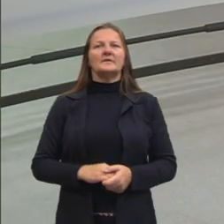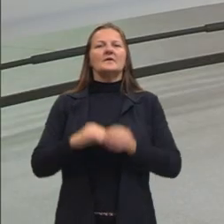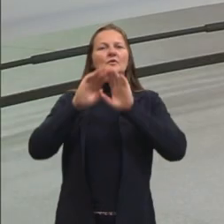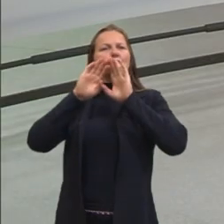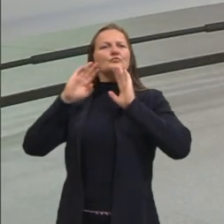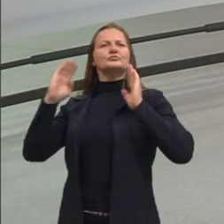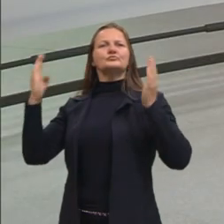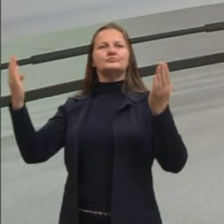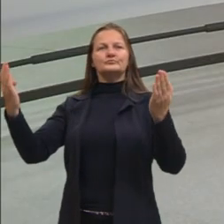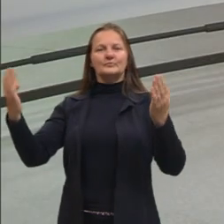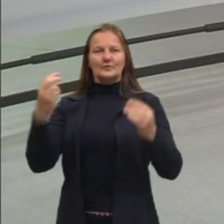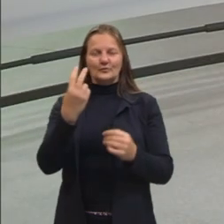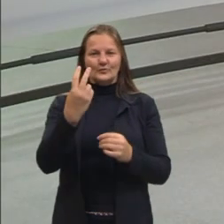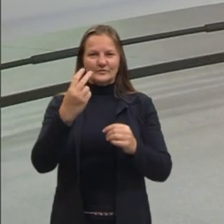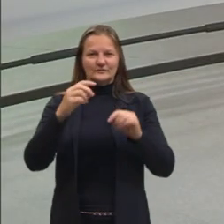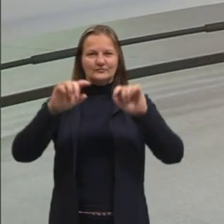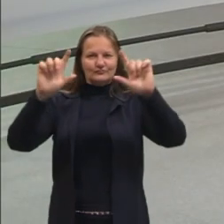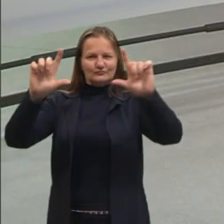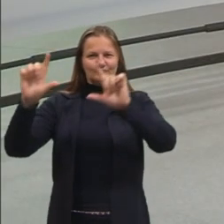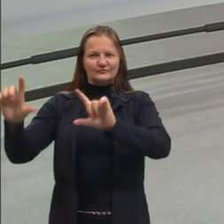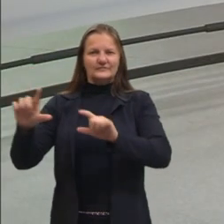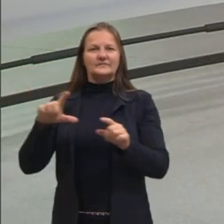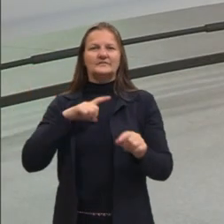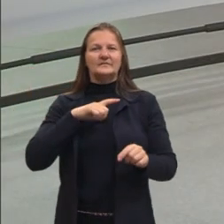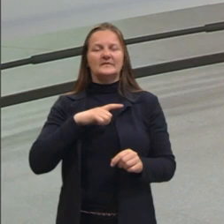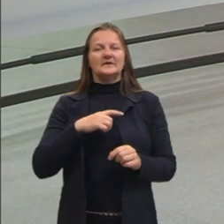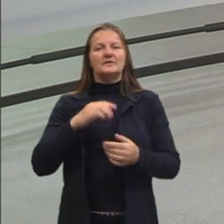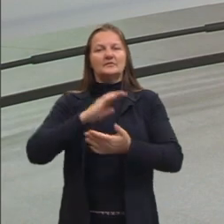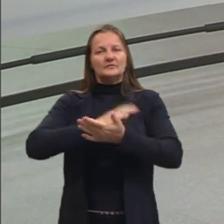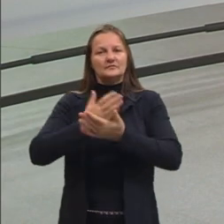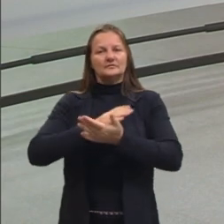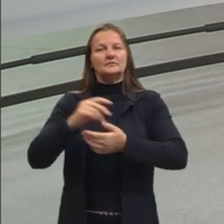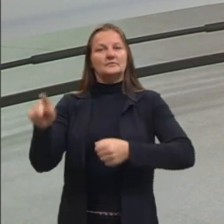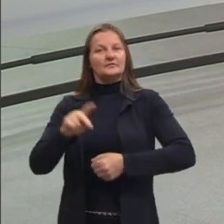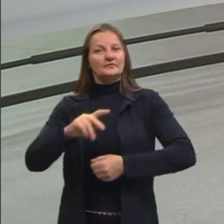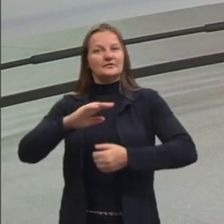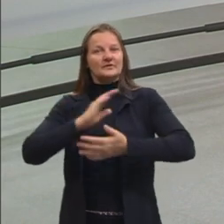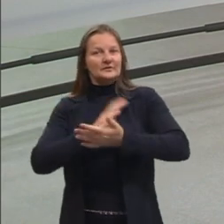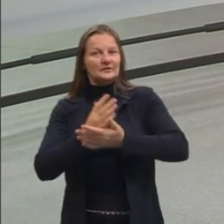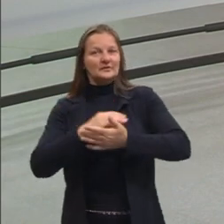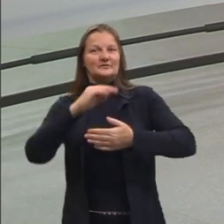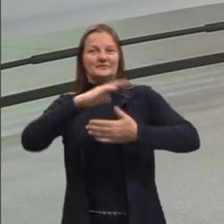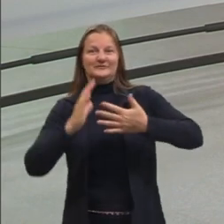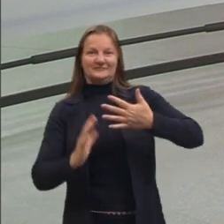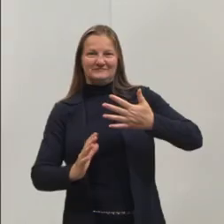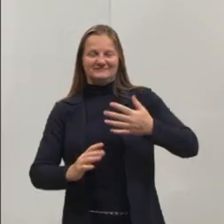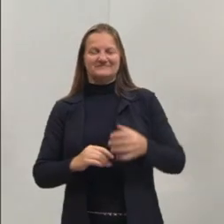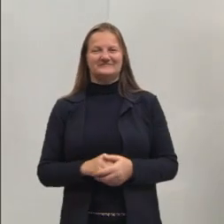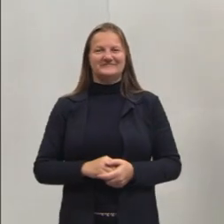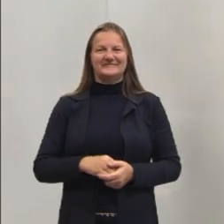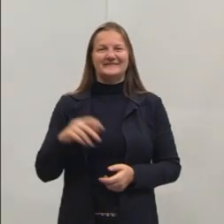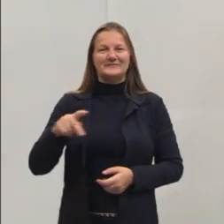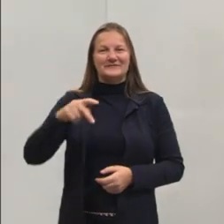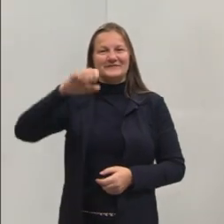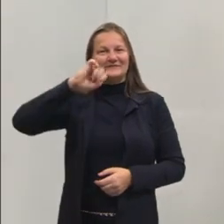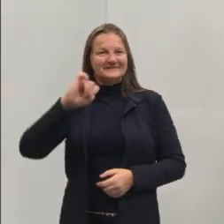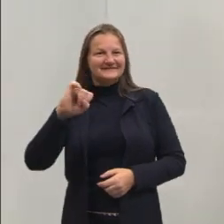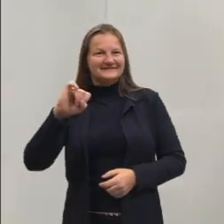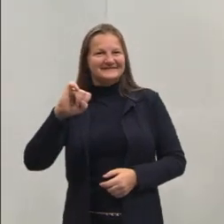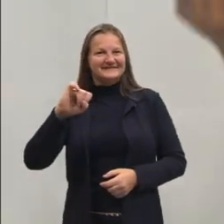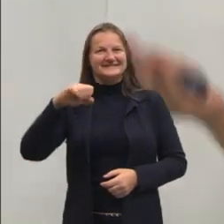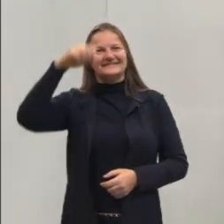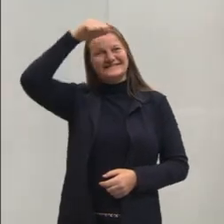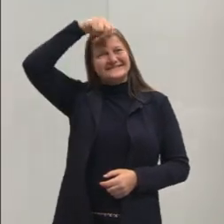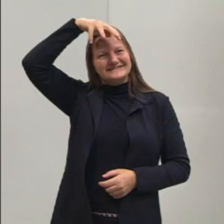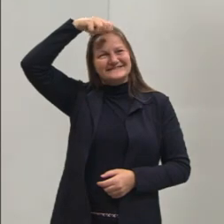branco e dois monitores. Temos também as nossas professoras e intérpretes de Libras, professora Lucy Meia